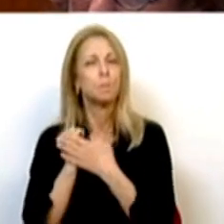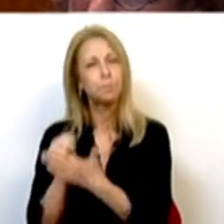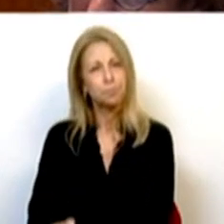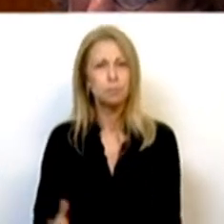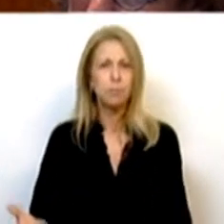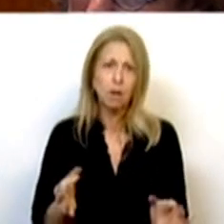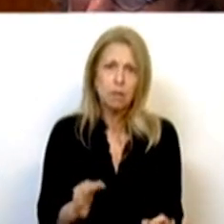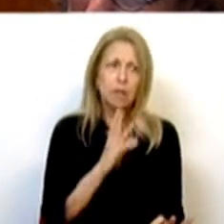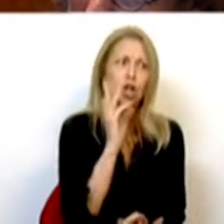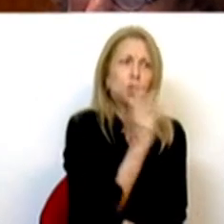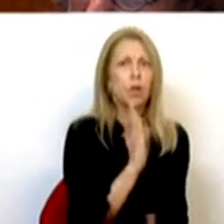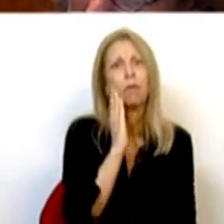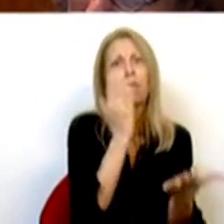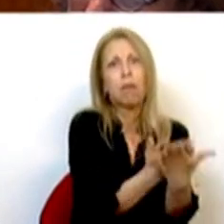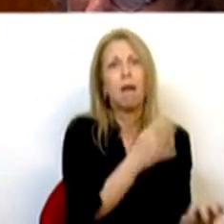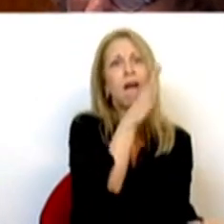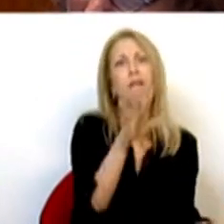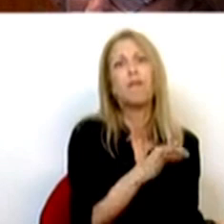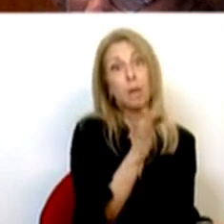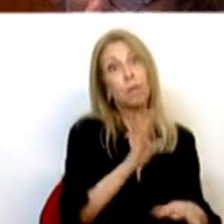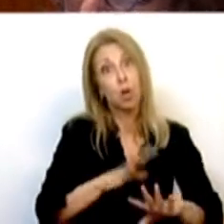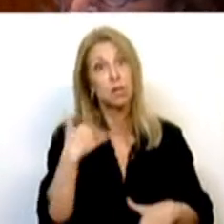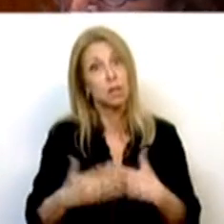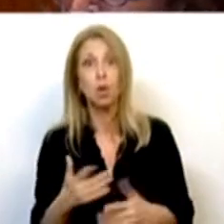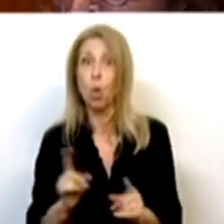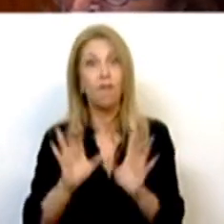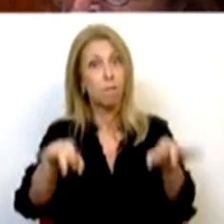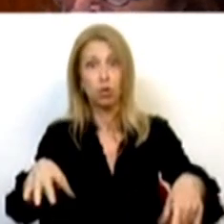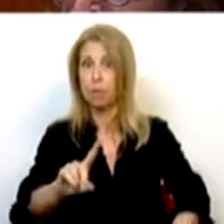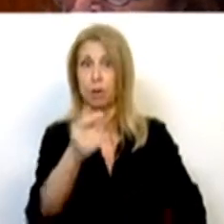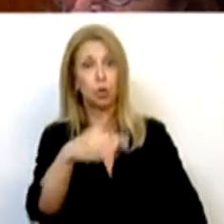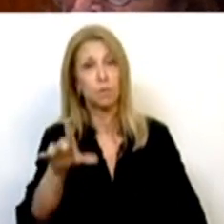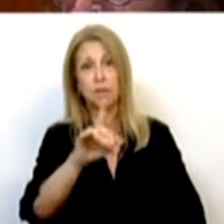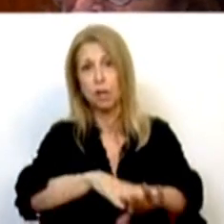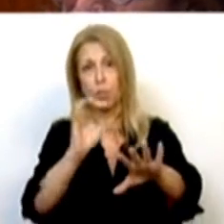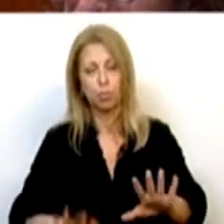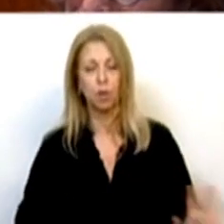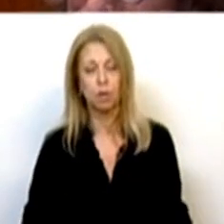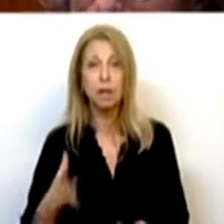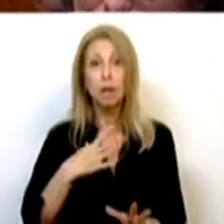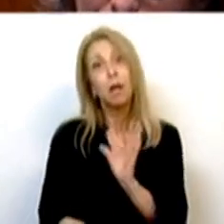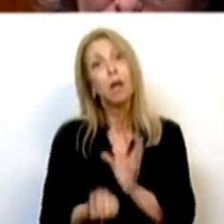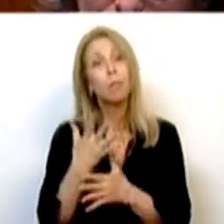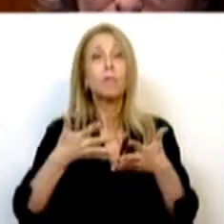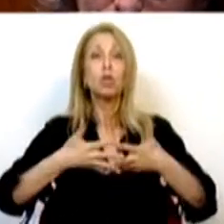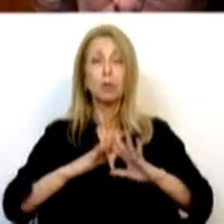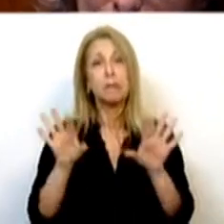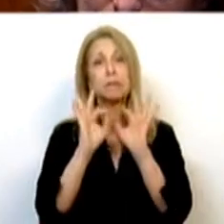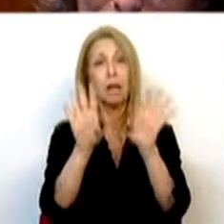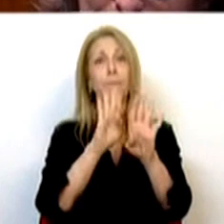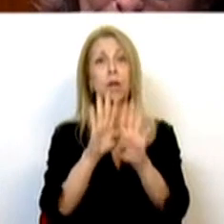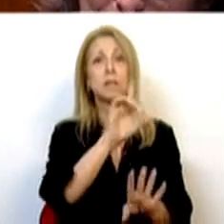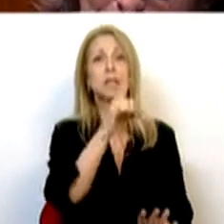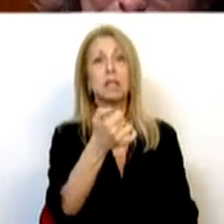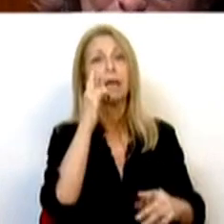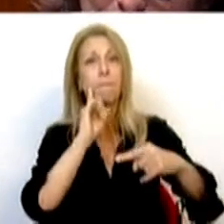reforçando estes instrumentos, em vez de acabar com eles em 2026. Nós reforçamos os instrumentos, criamos programas estruturais como a Porta 65+, como a